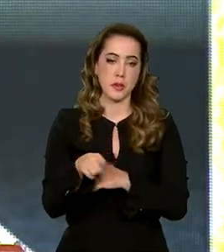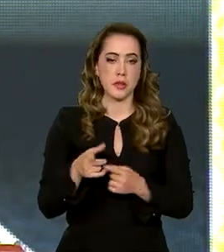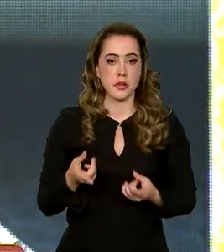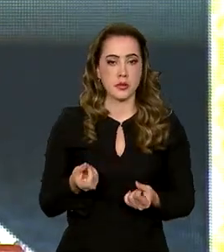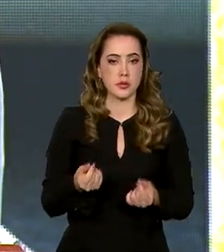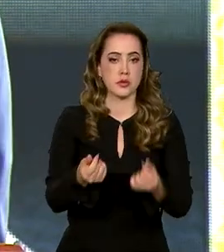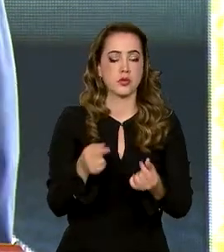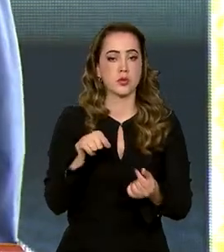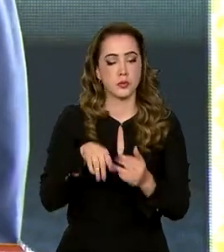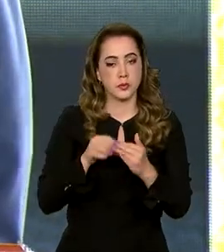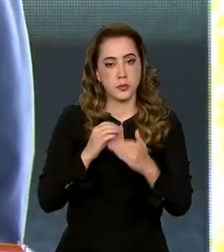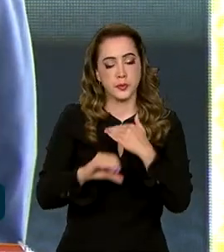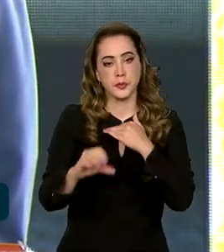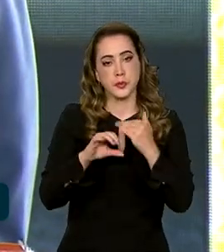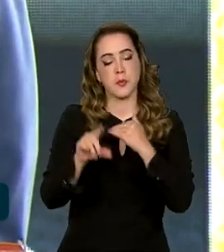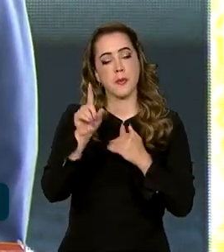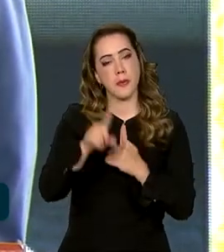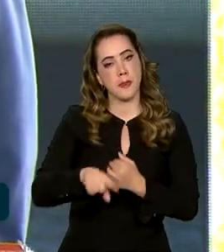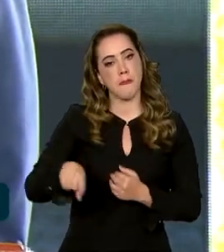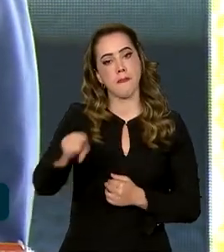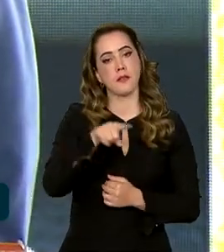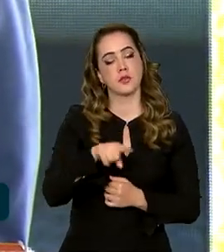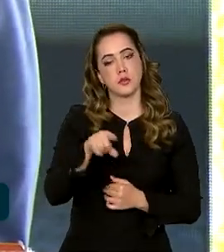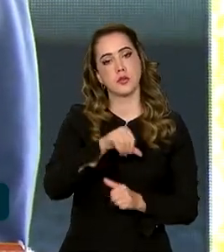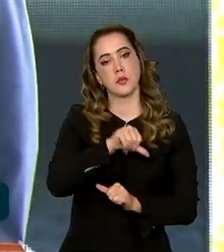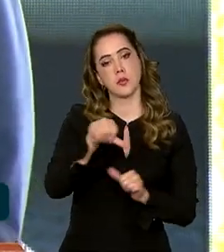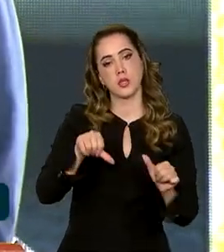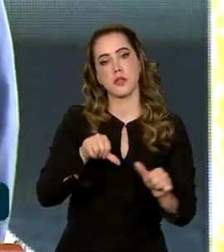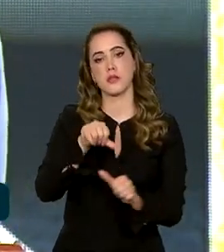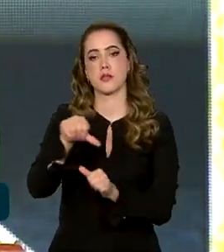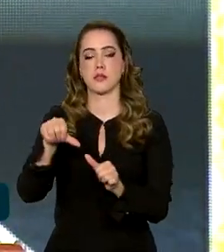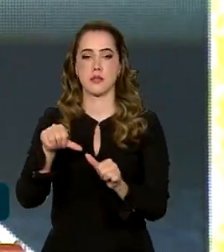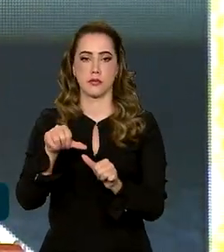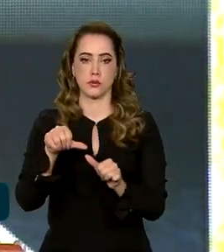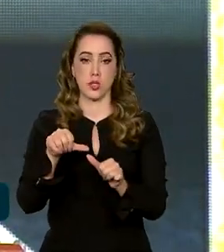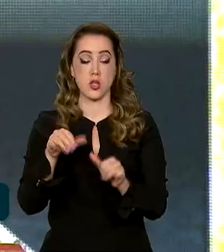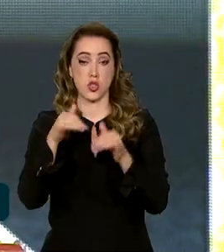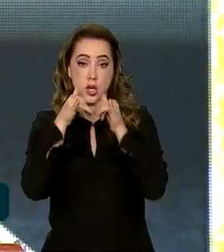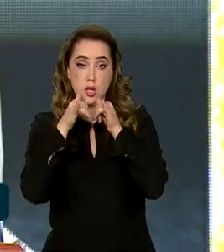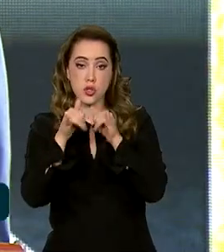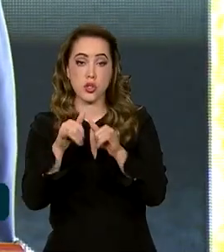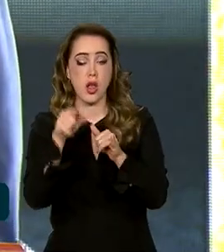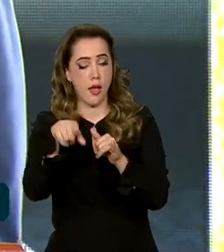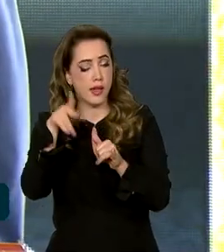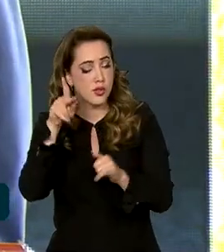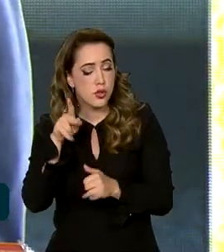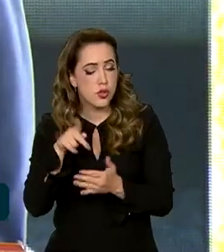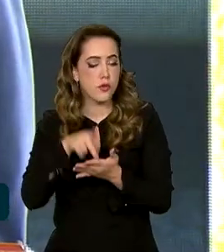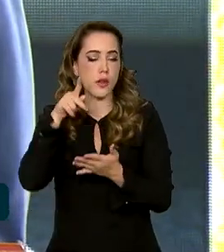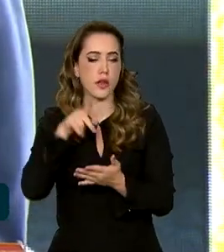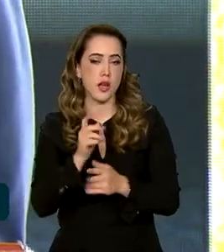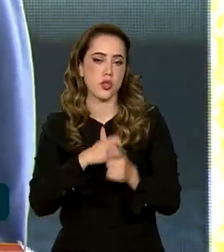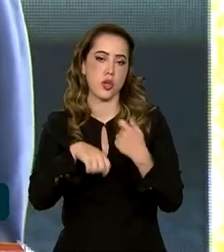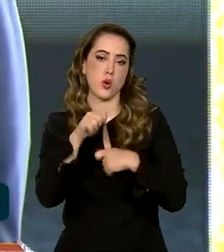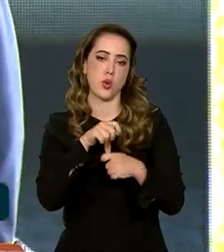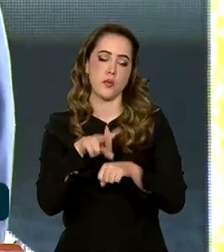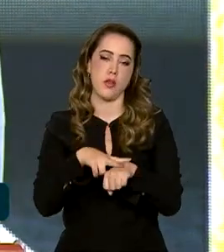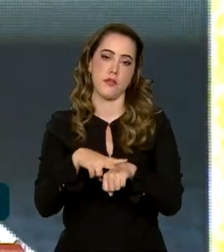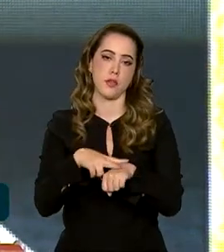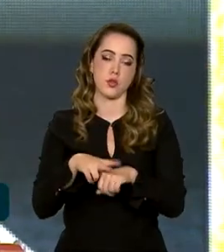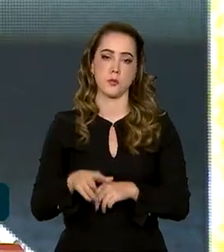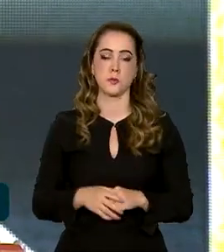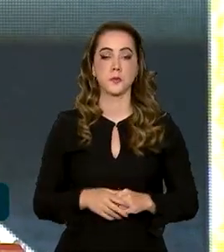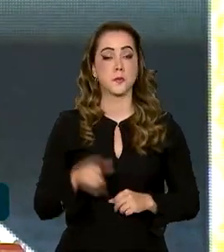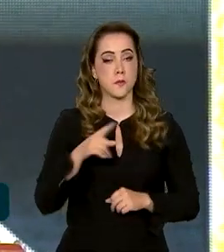Isso é transição energética. É a verdadeira economia verde.